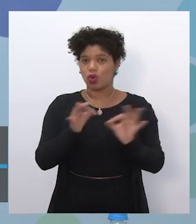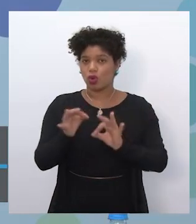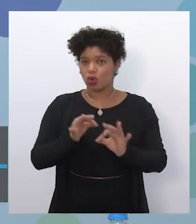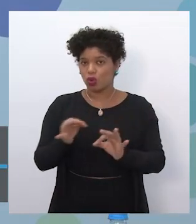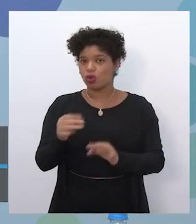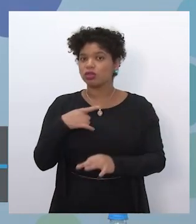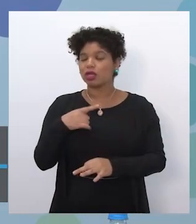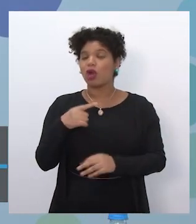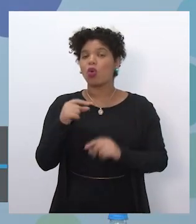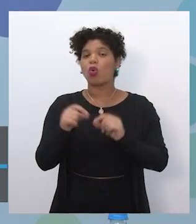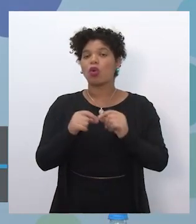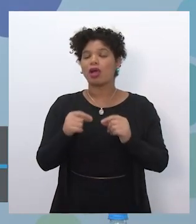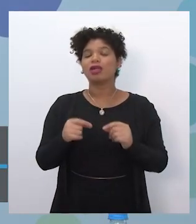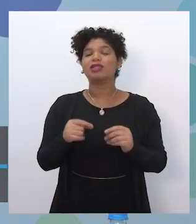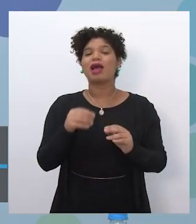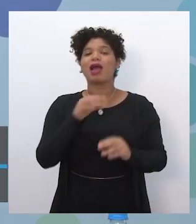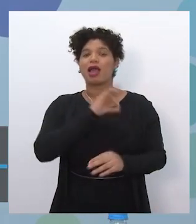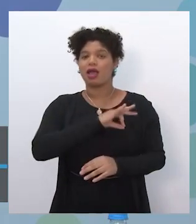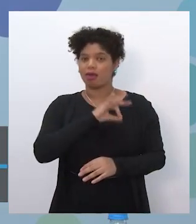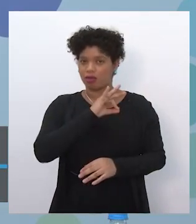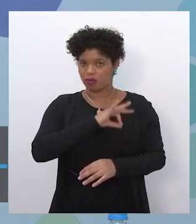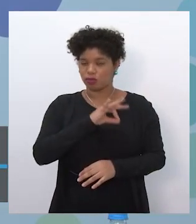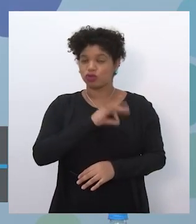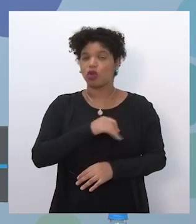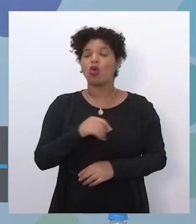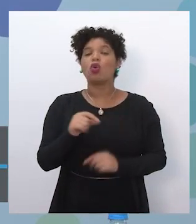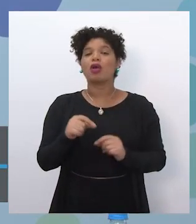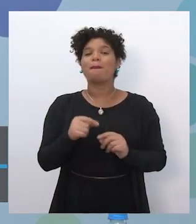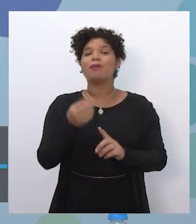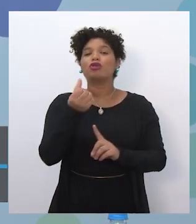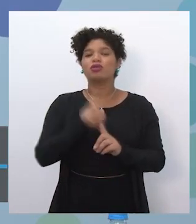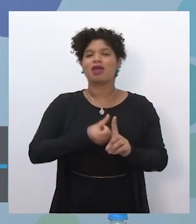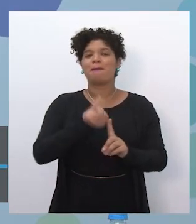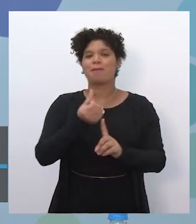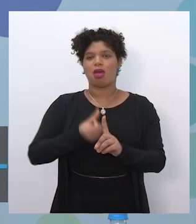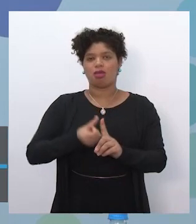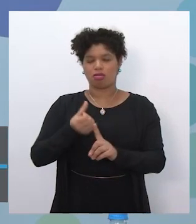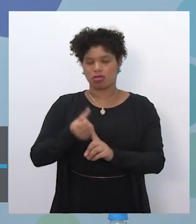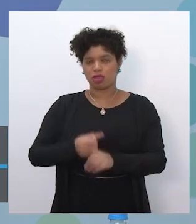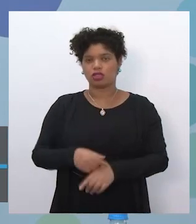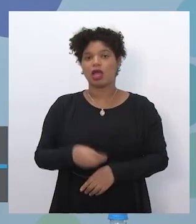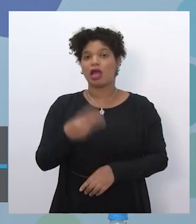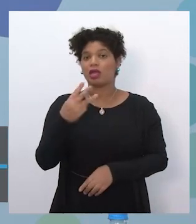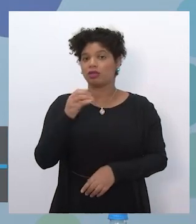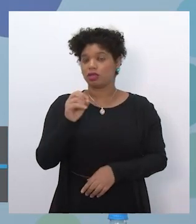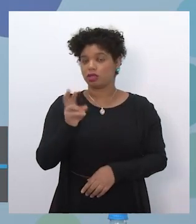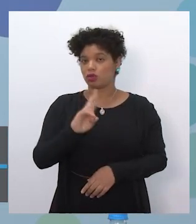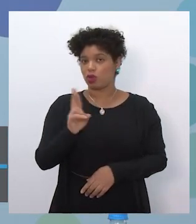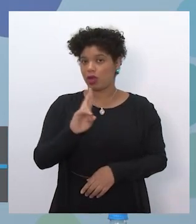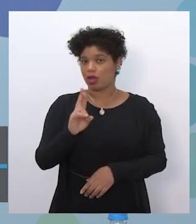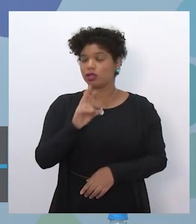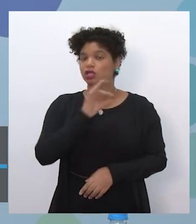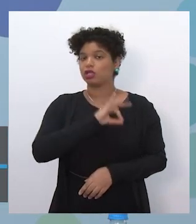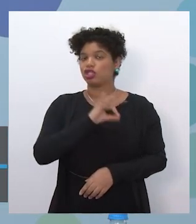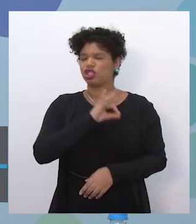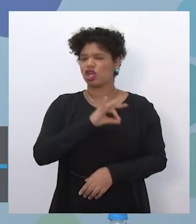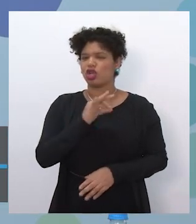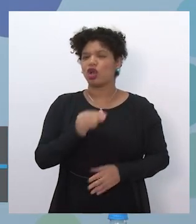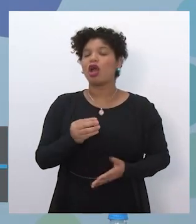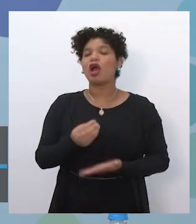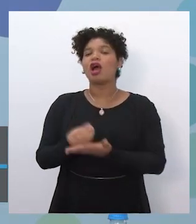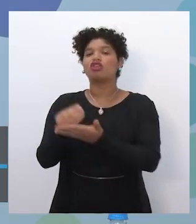repasse de recursos por semestre no valor de 300 reais via PDDE